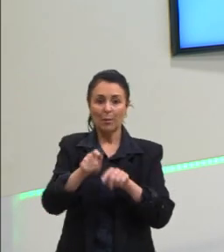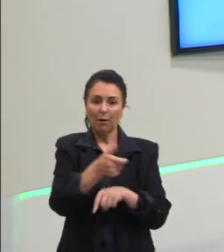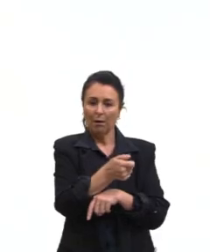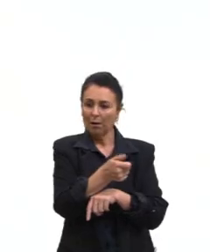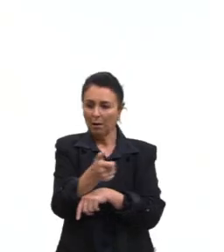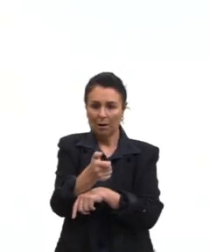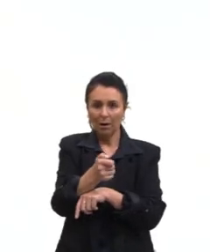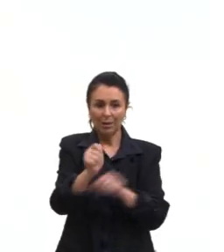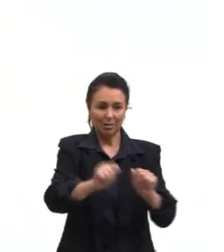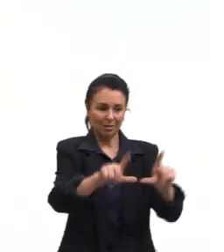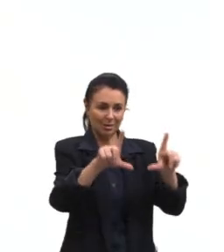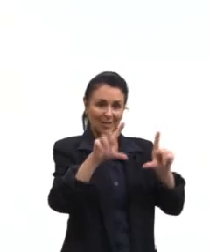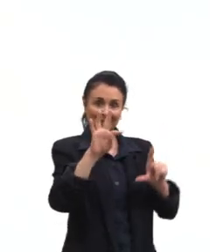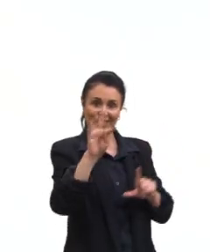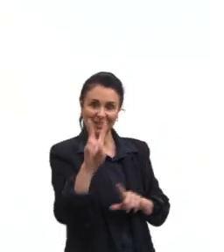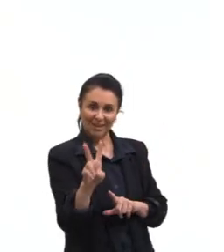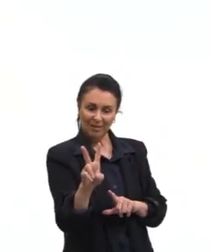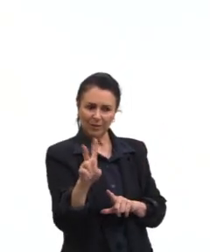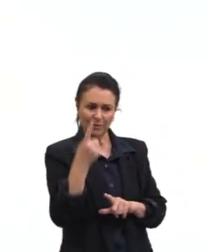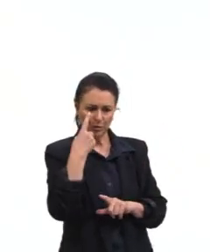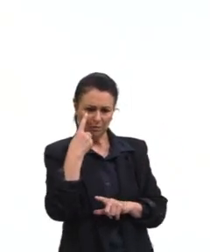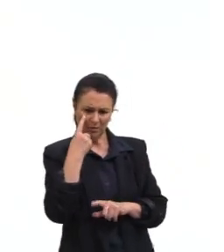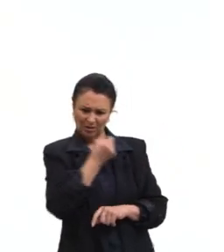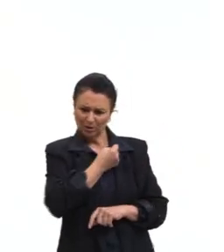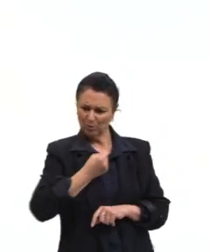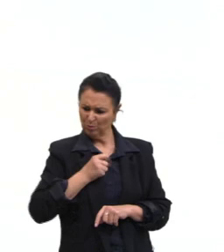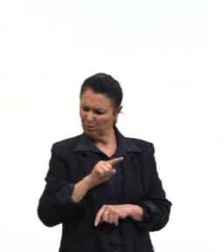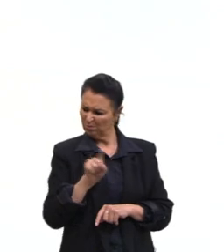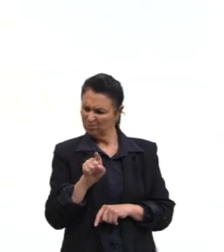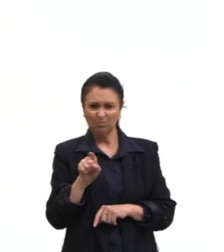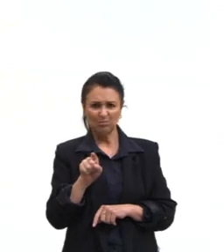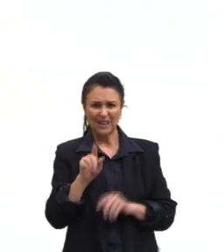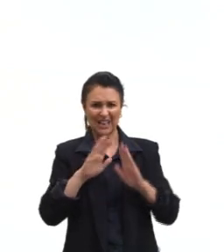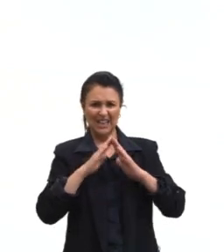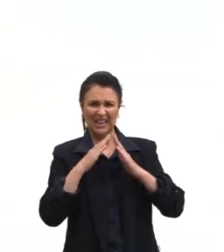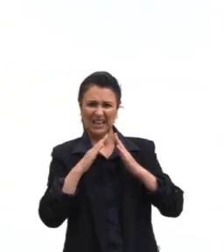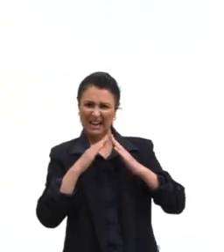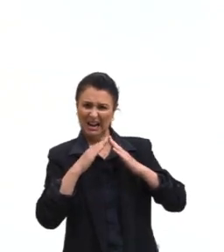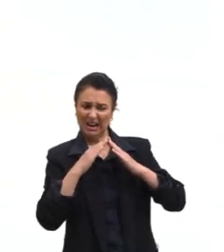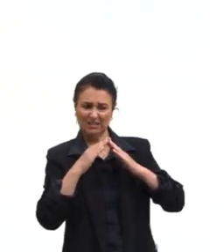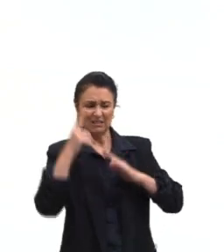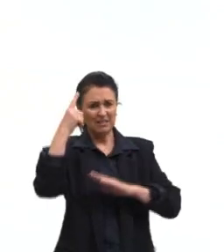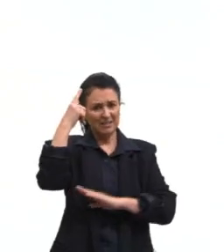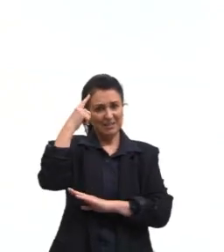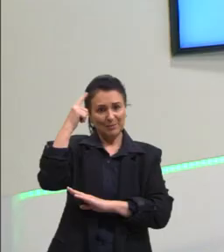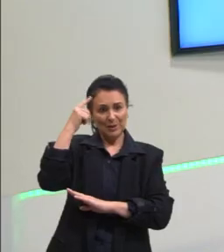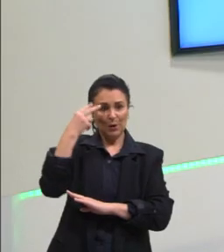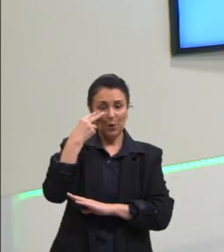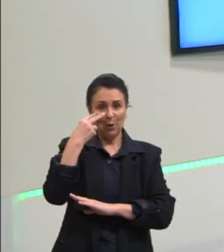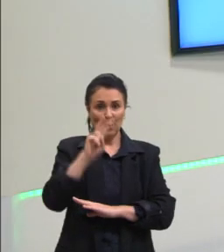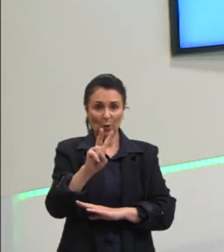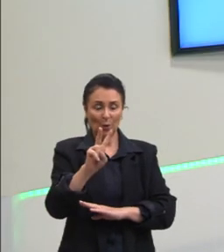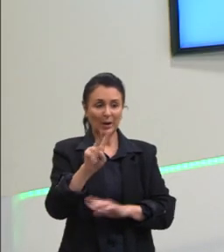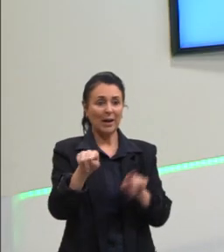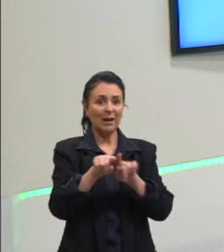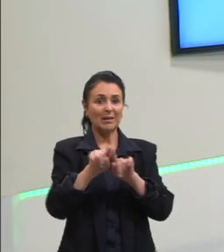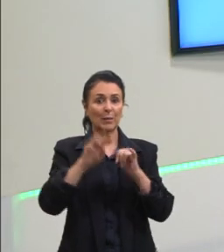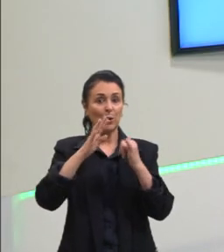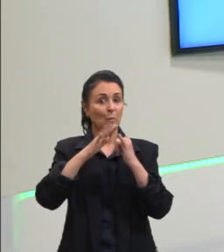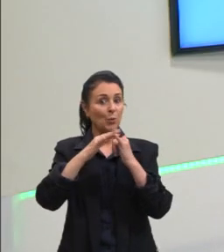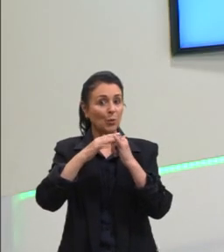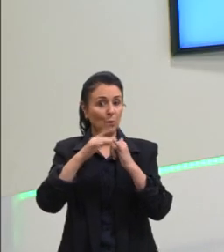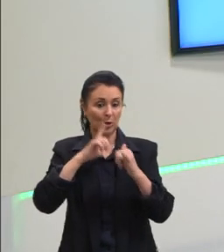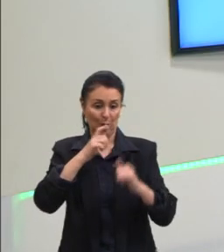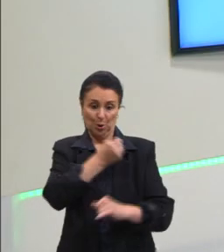em casa, ver aquele número no canto, talvez quando está pensando em assistir algum vídeo no YouTube existe uma